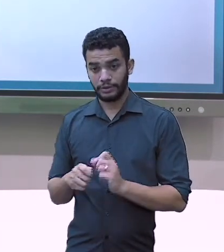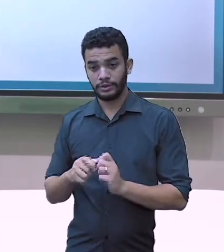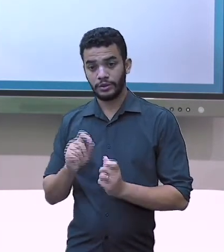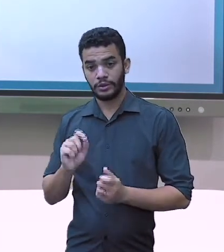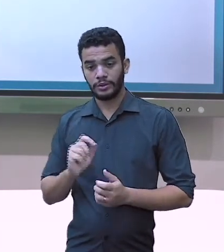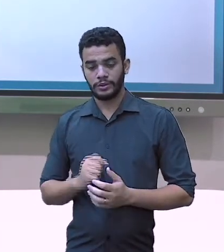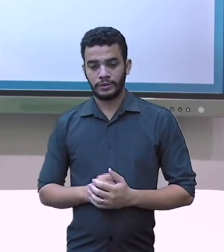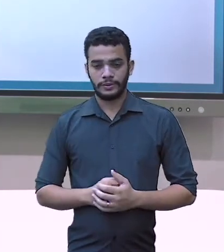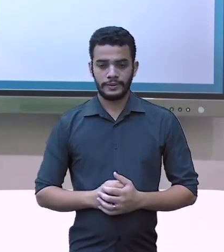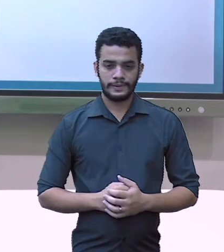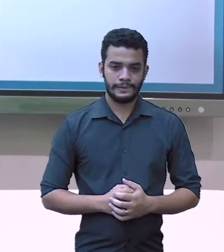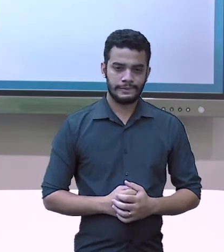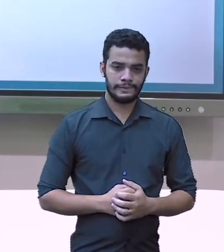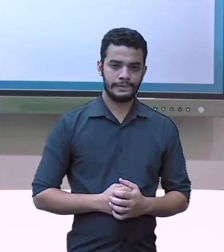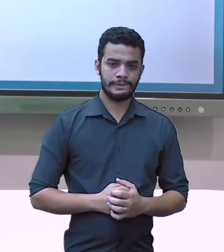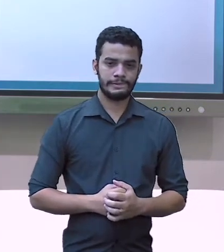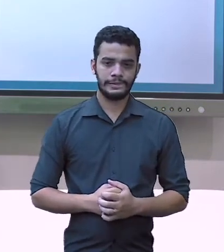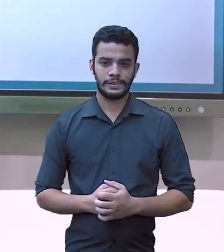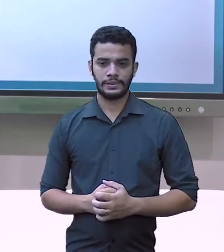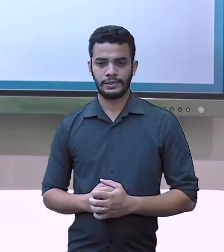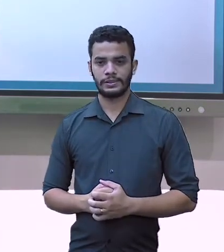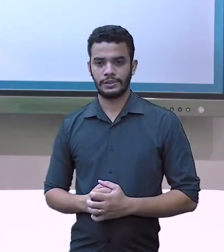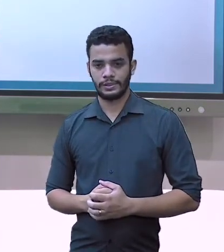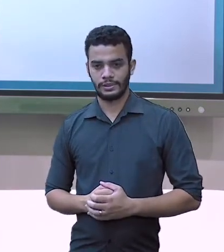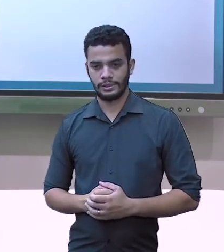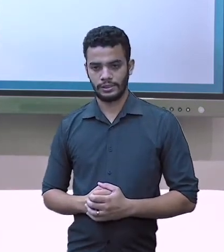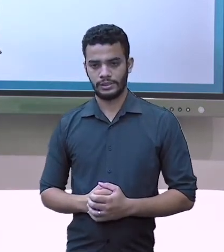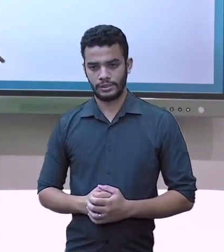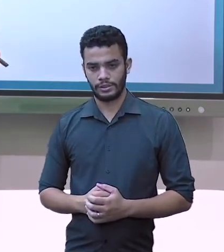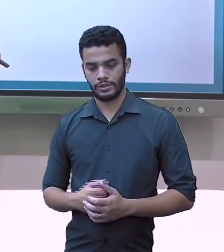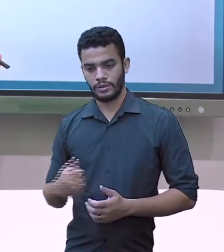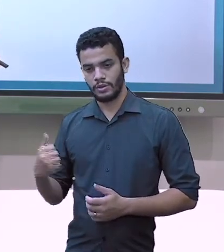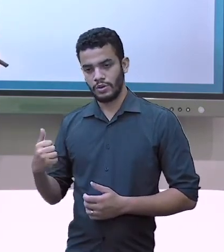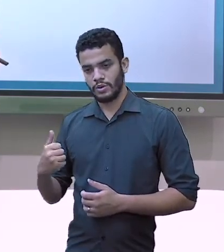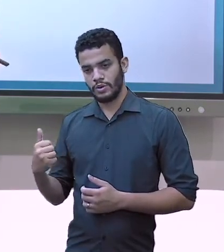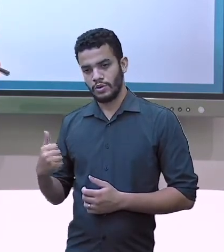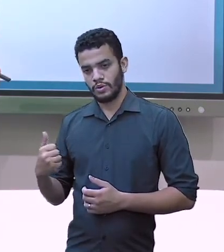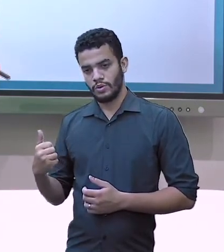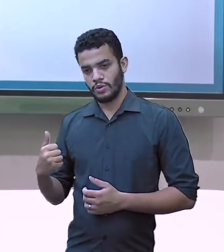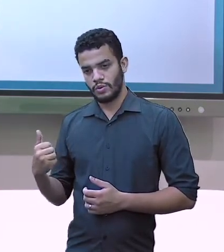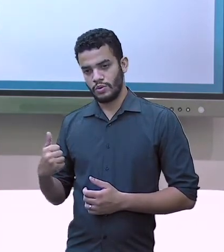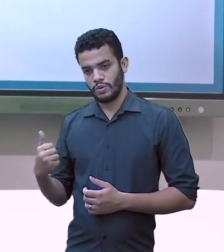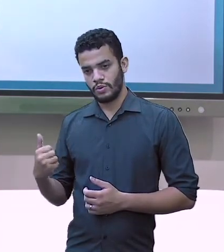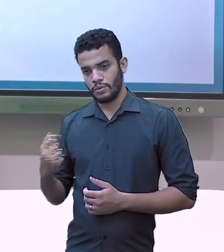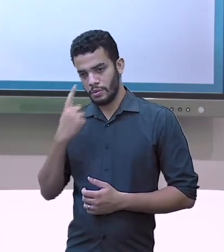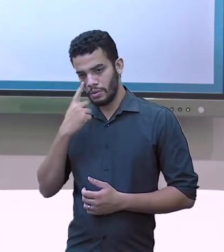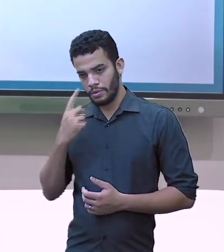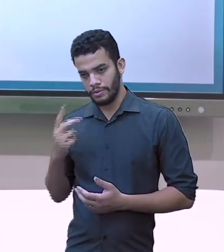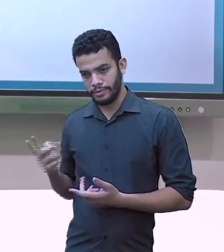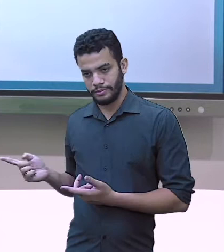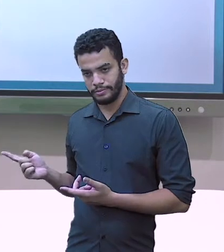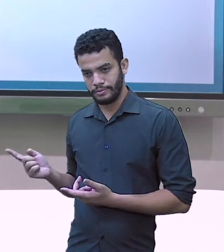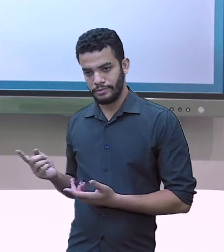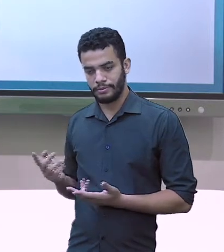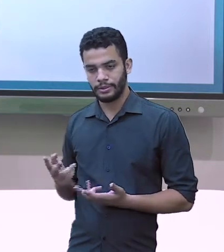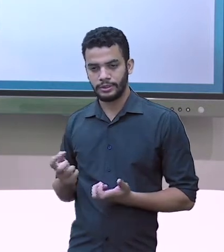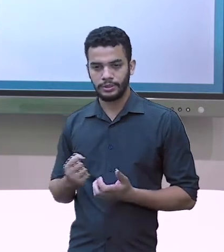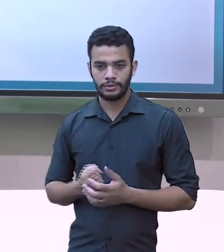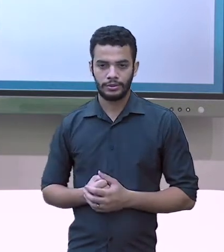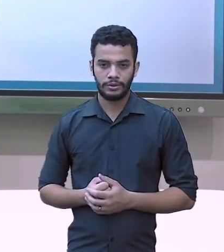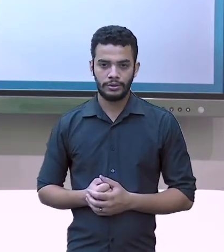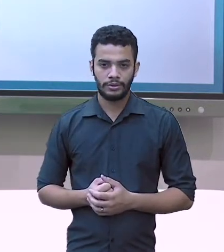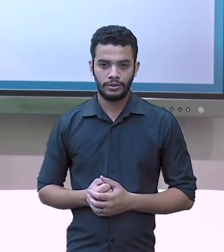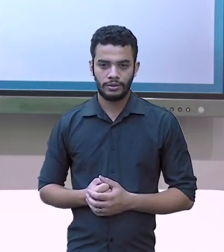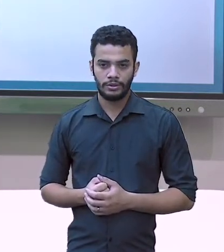minutinho, gente. 11, vai 1. Então, aqui vai ficar 1, tá? Foi 1.